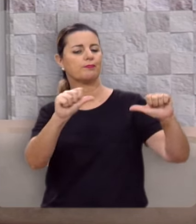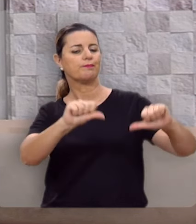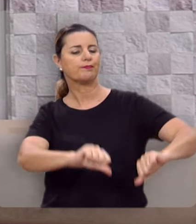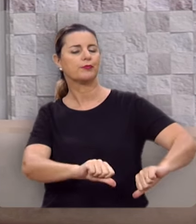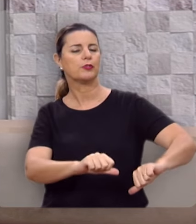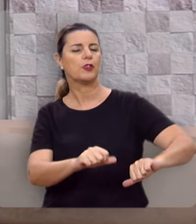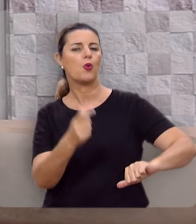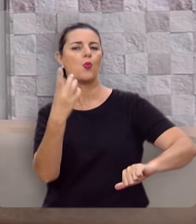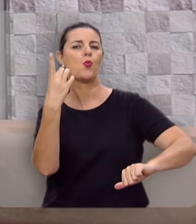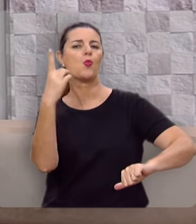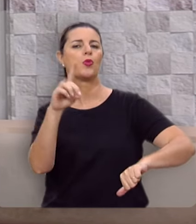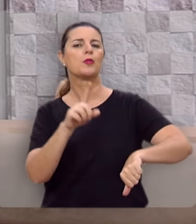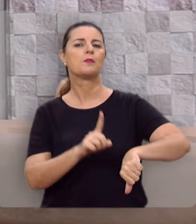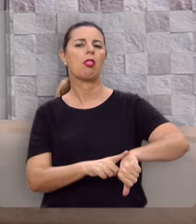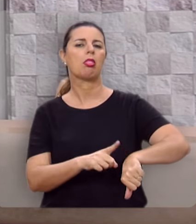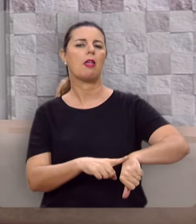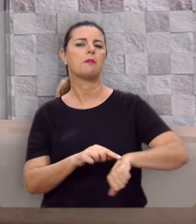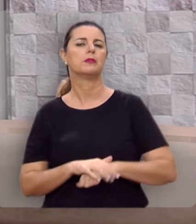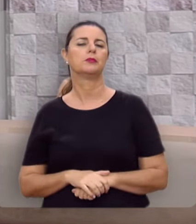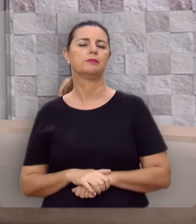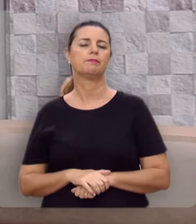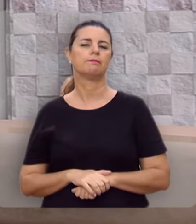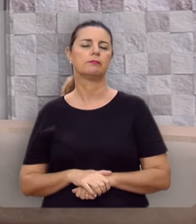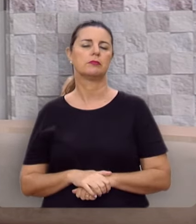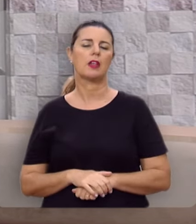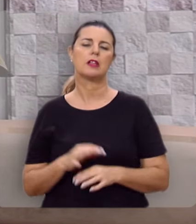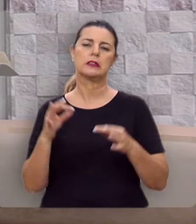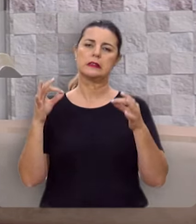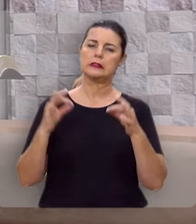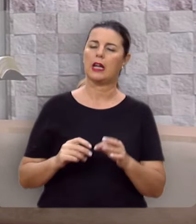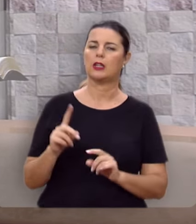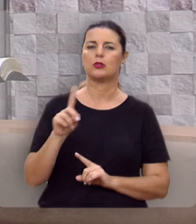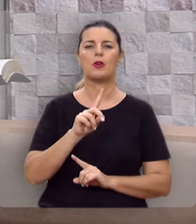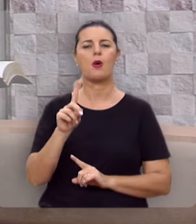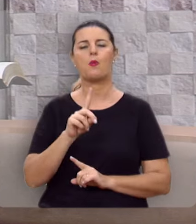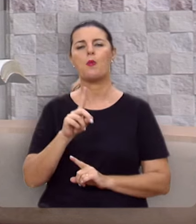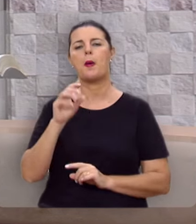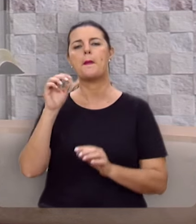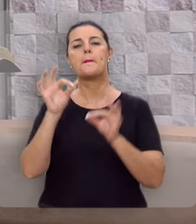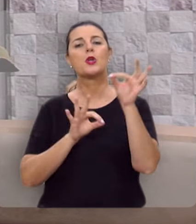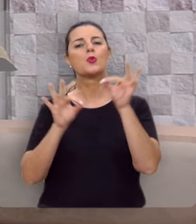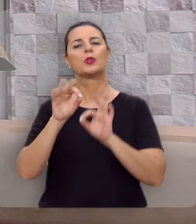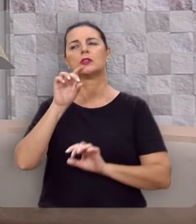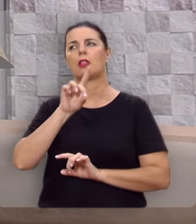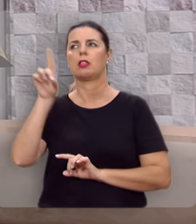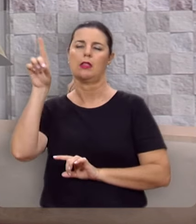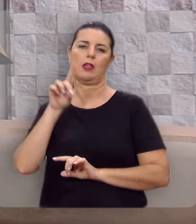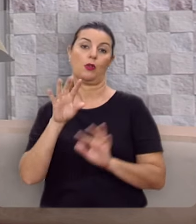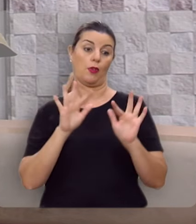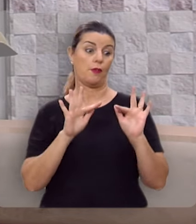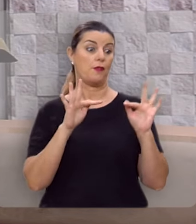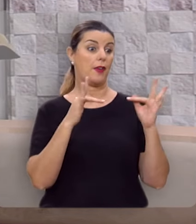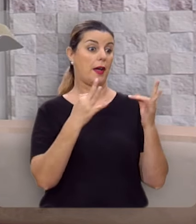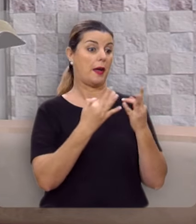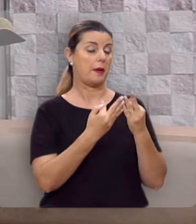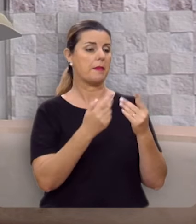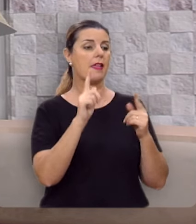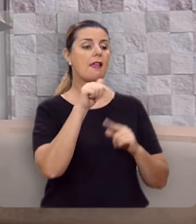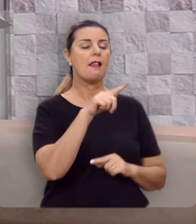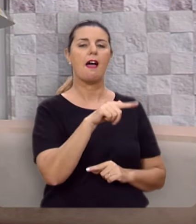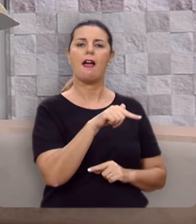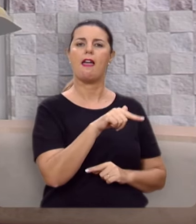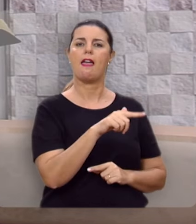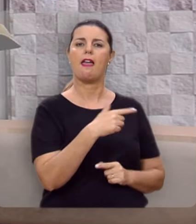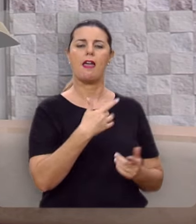decadência dos últimos tempos. Certamente este não é o projeto de Deus. A família precisa